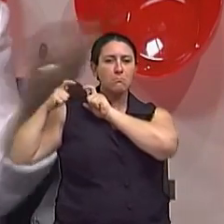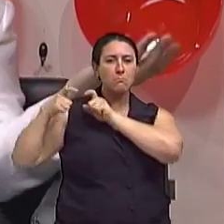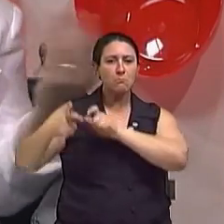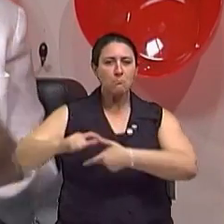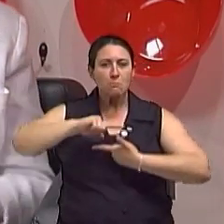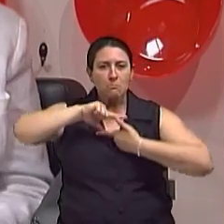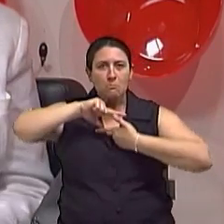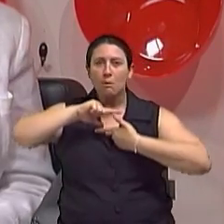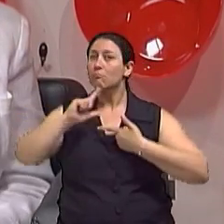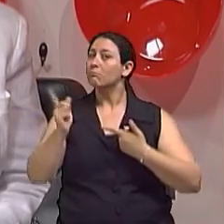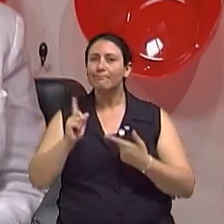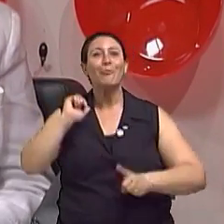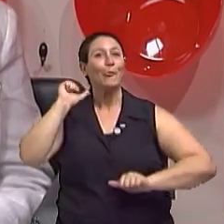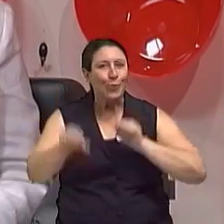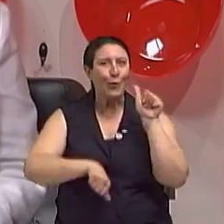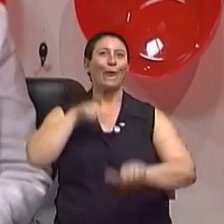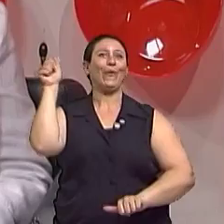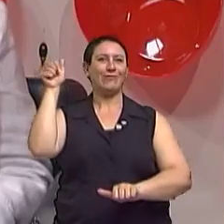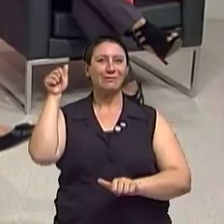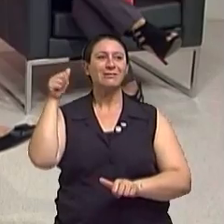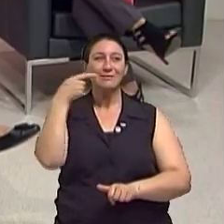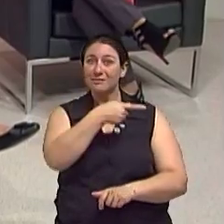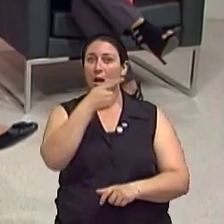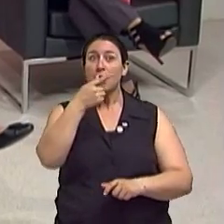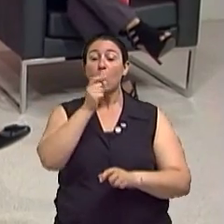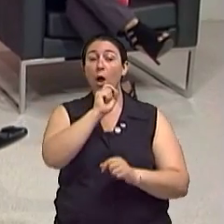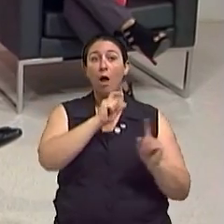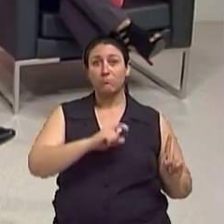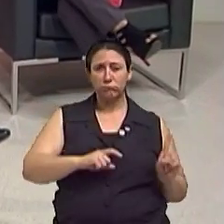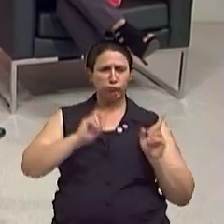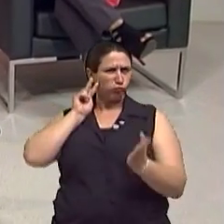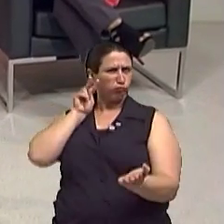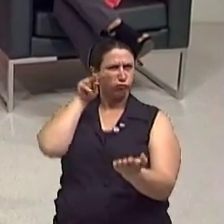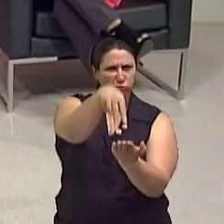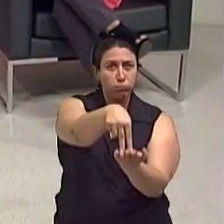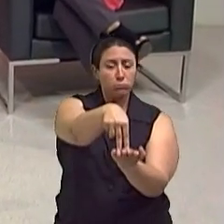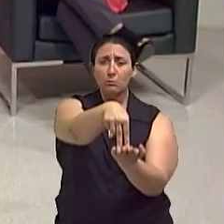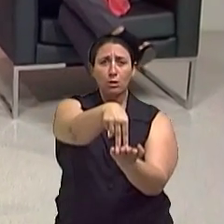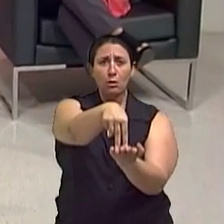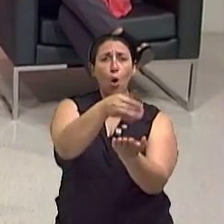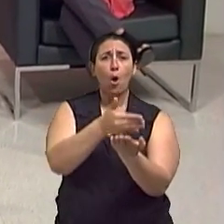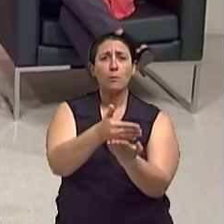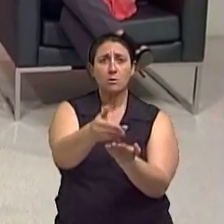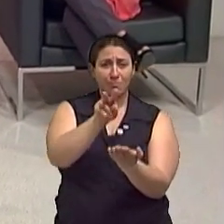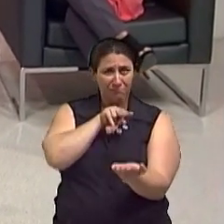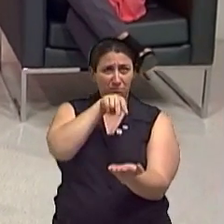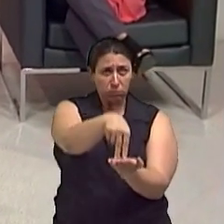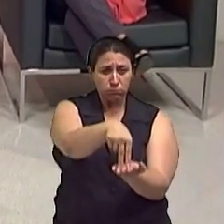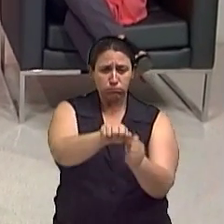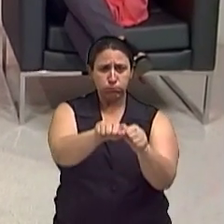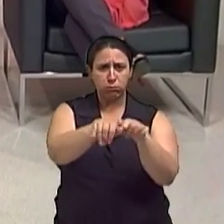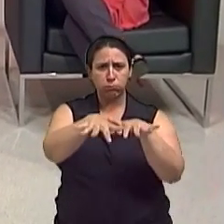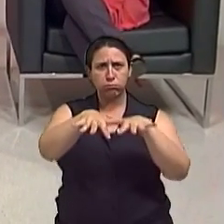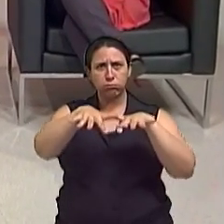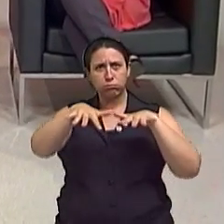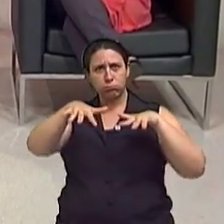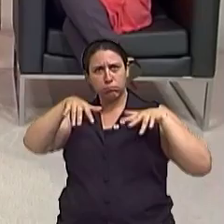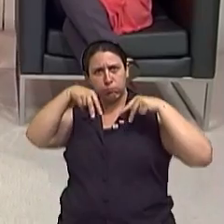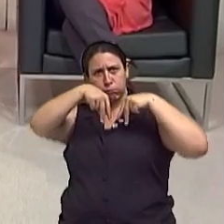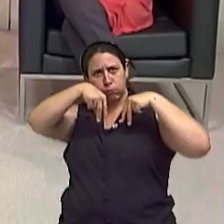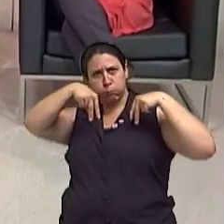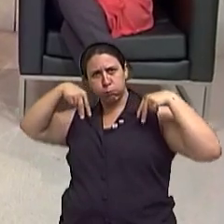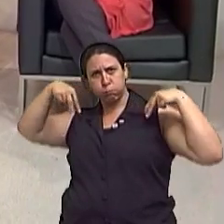seguidoras, que isso é que é o mais importante. Claro, isso é que é o mais importante. E através dos tempos vem passando de